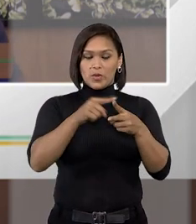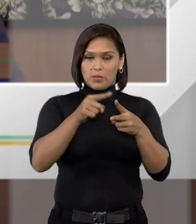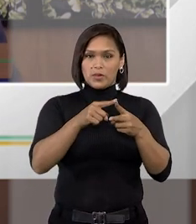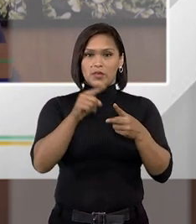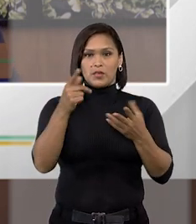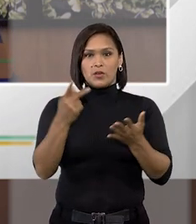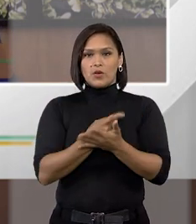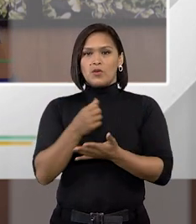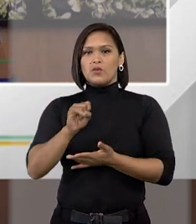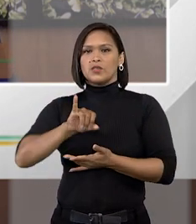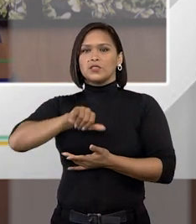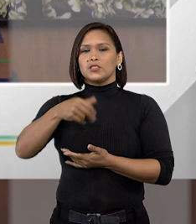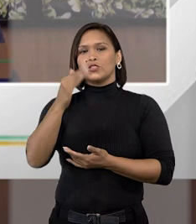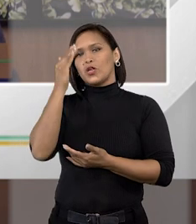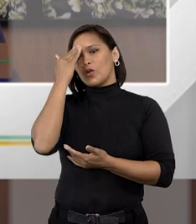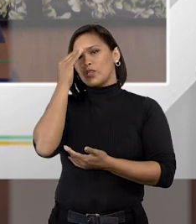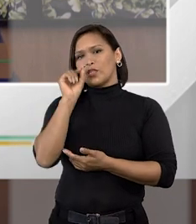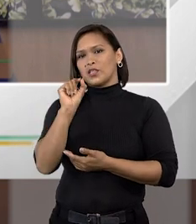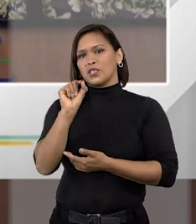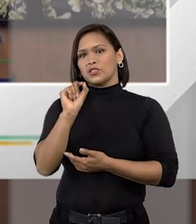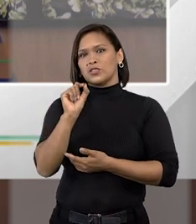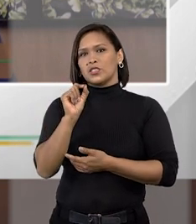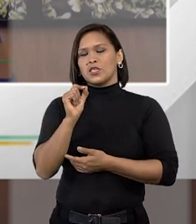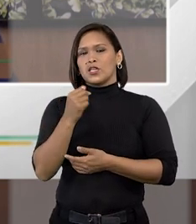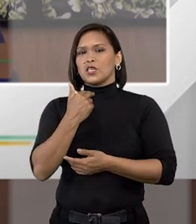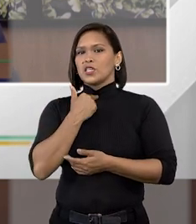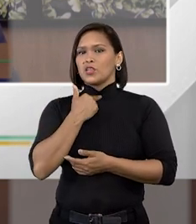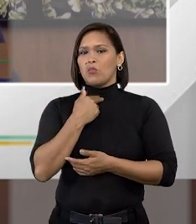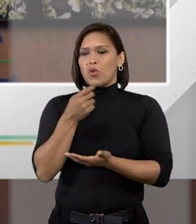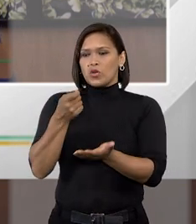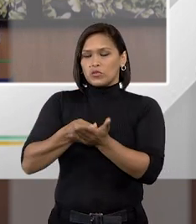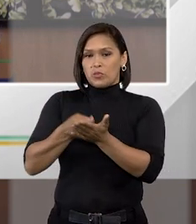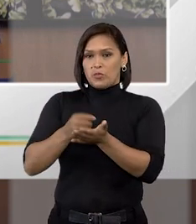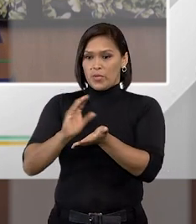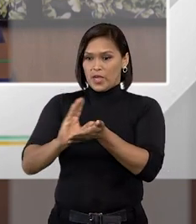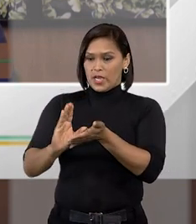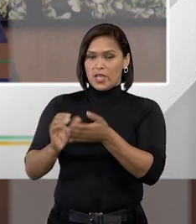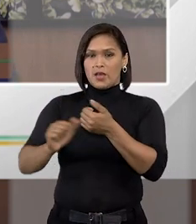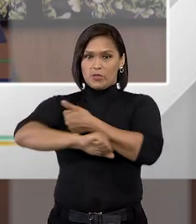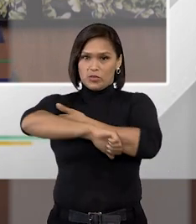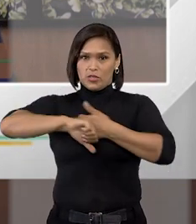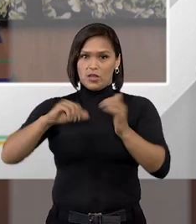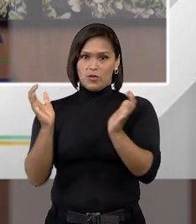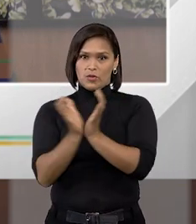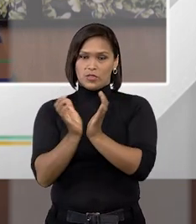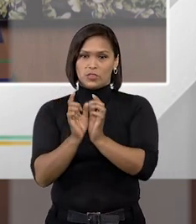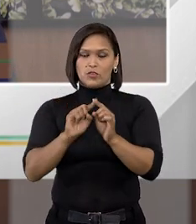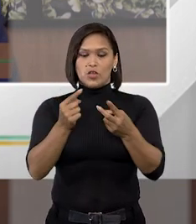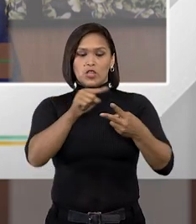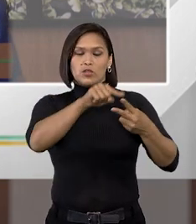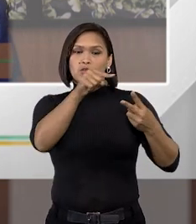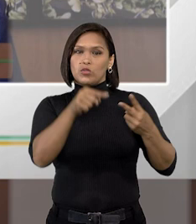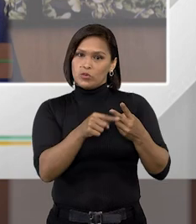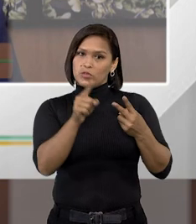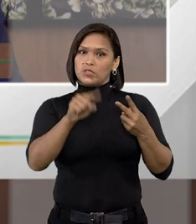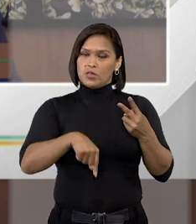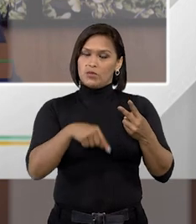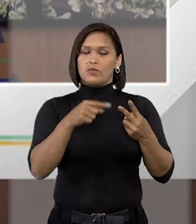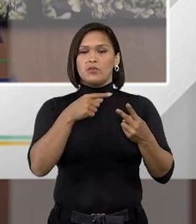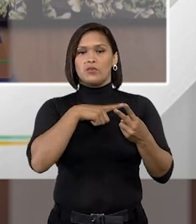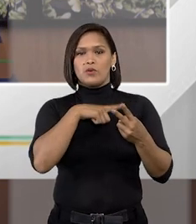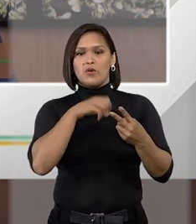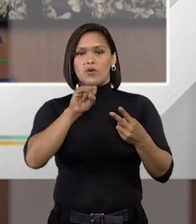caso o STJ entende que não não cabe essa indenização por um dano moral coletivo né no segundo caso